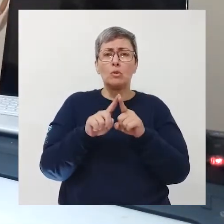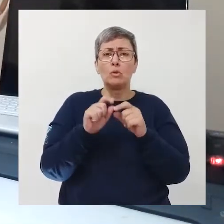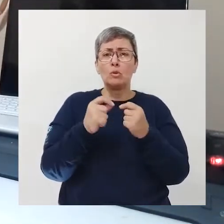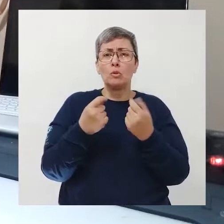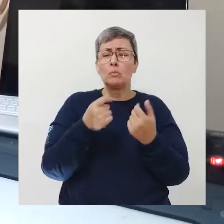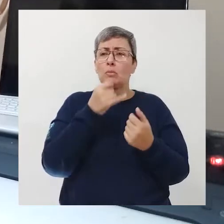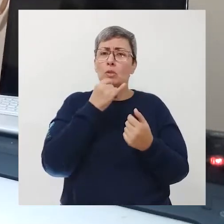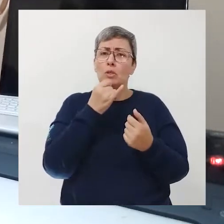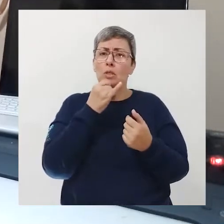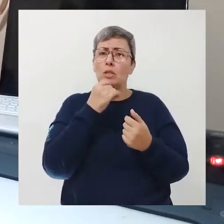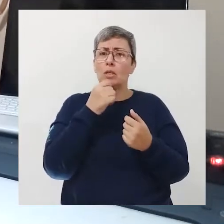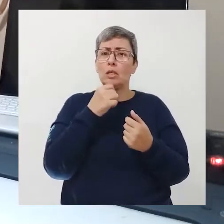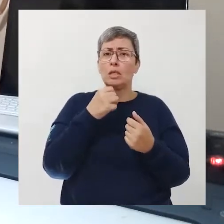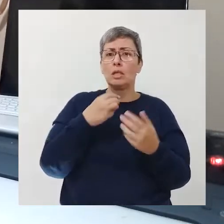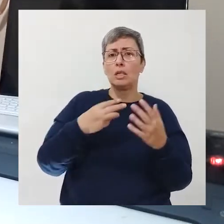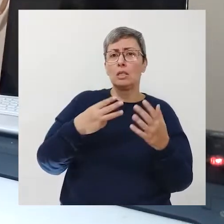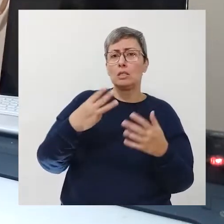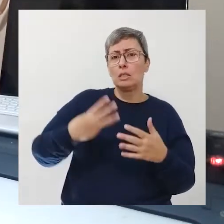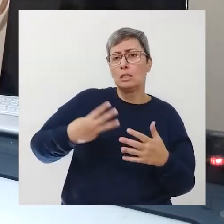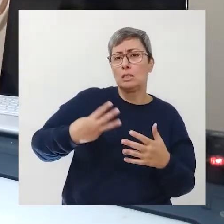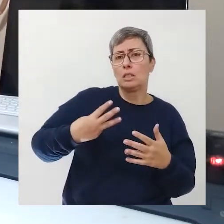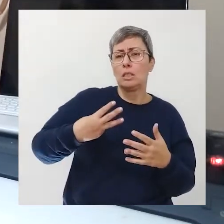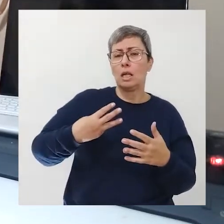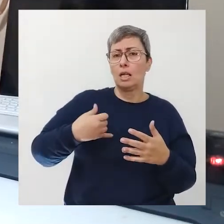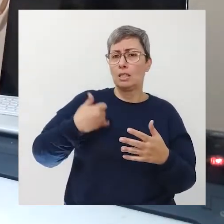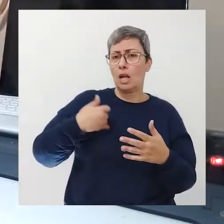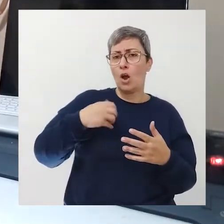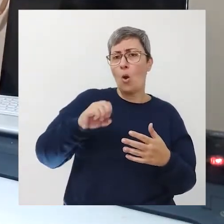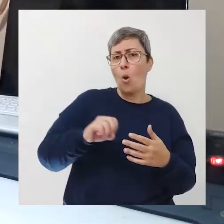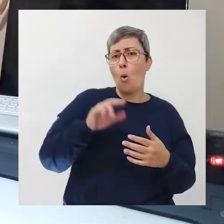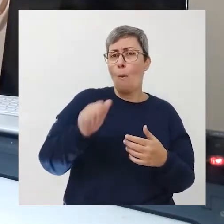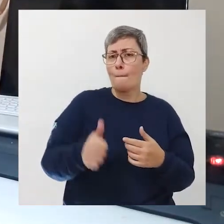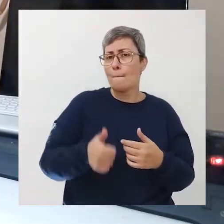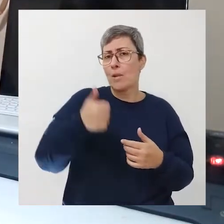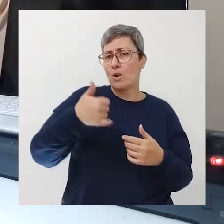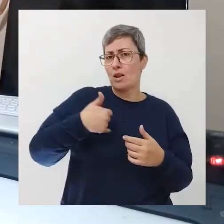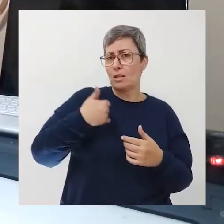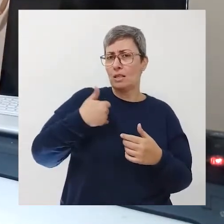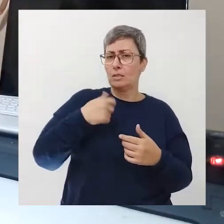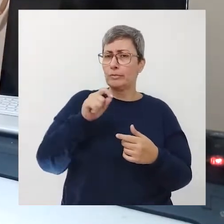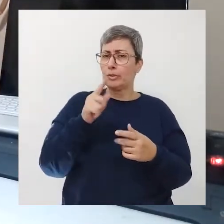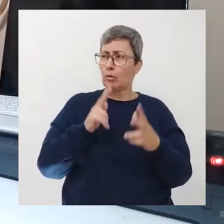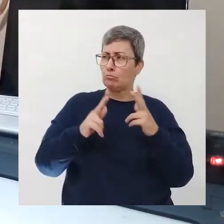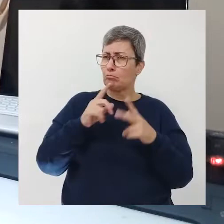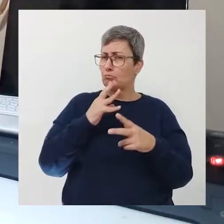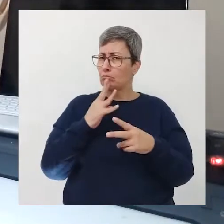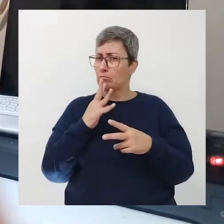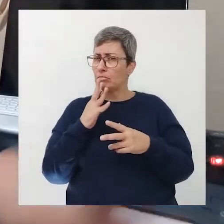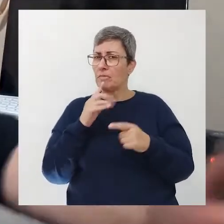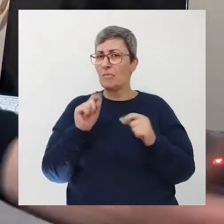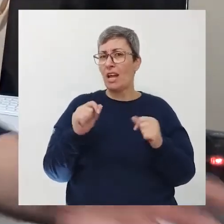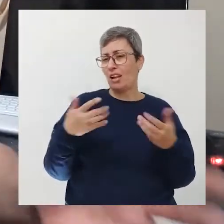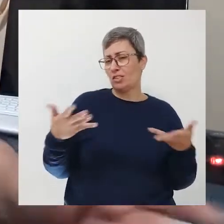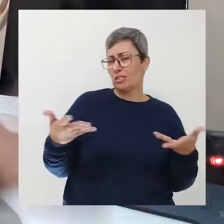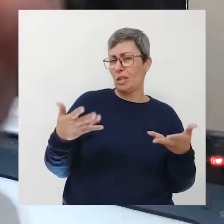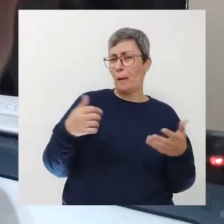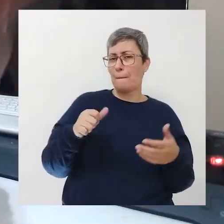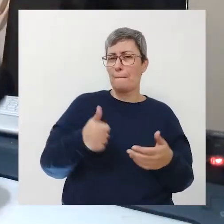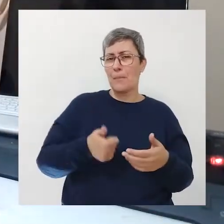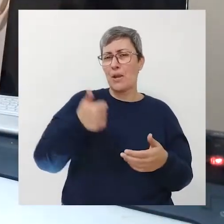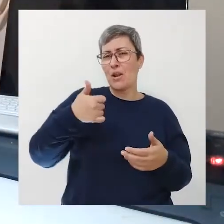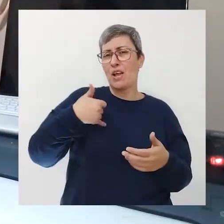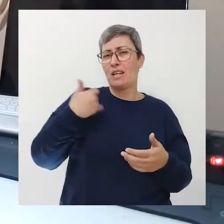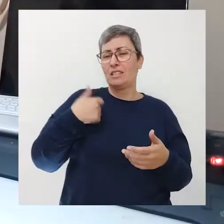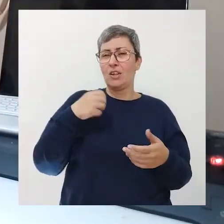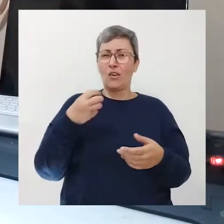expressões assim terceira idade ou a melhor idade A gente já ouviu por aí Estamos na melhor idade Ah,